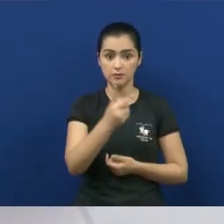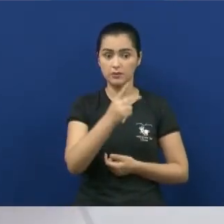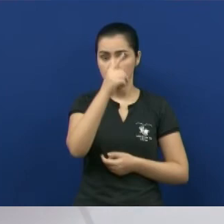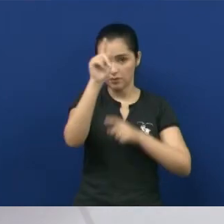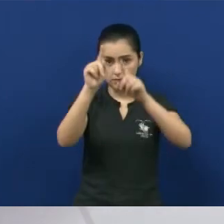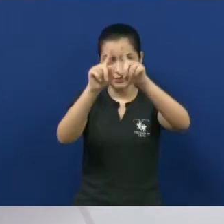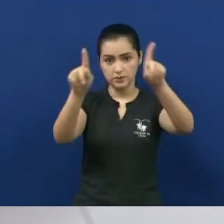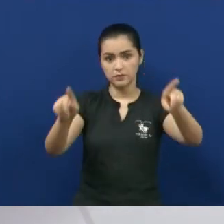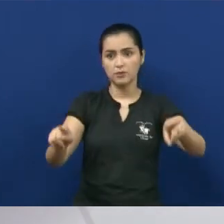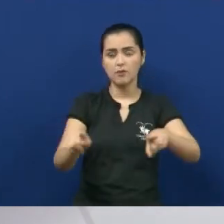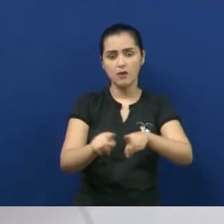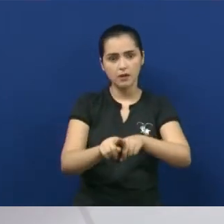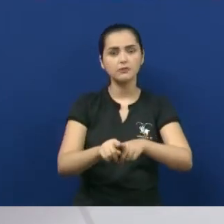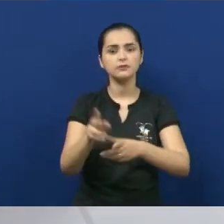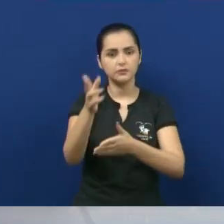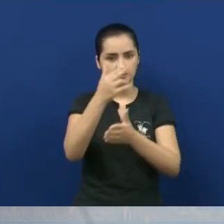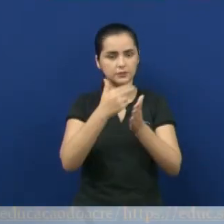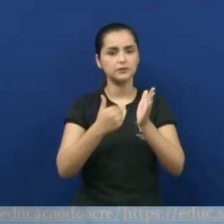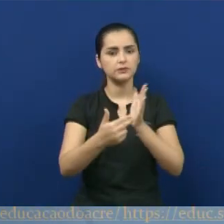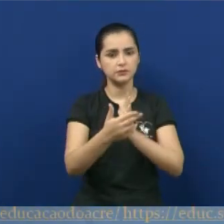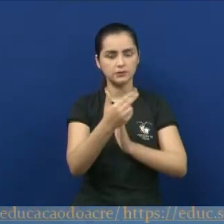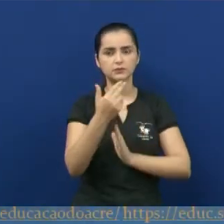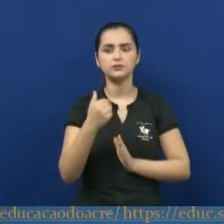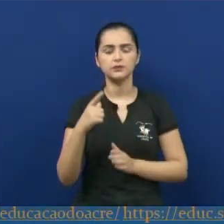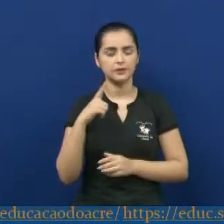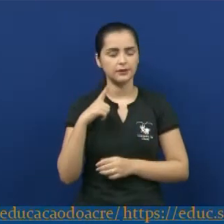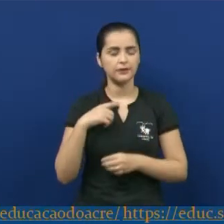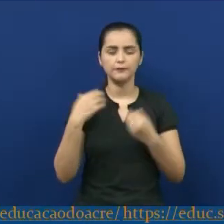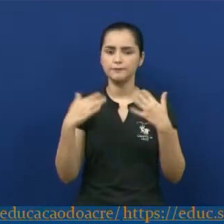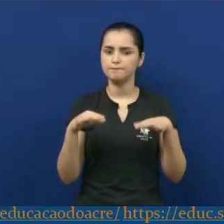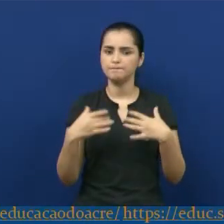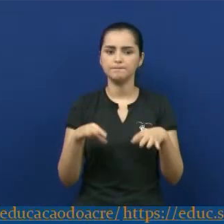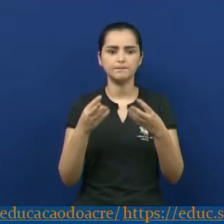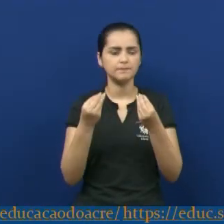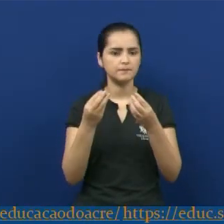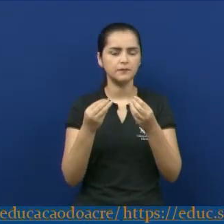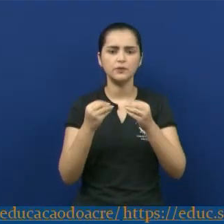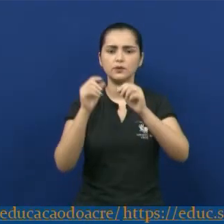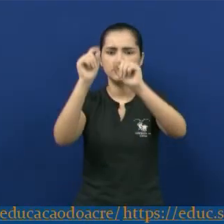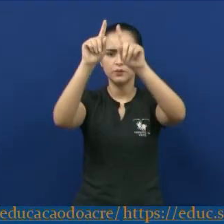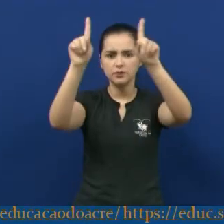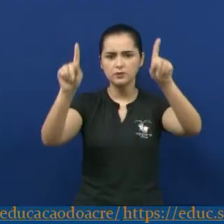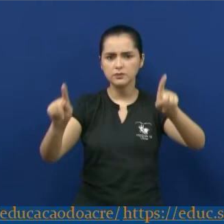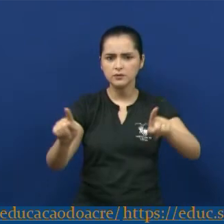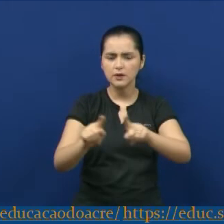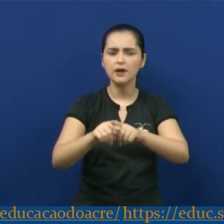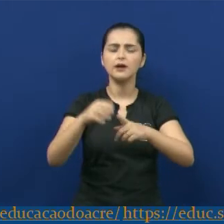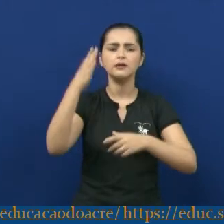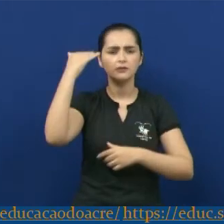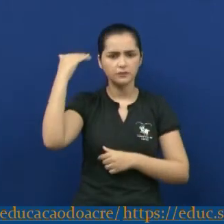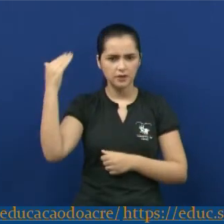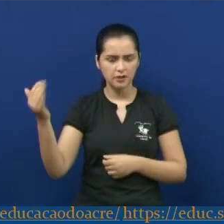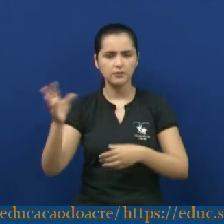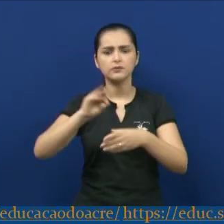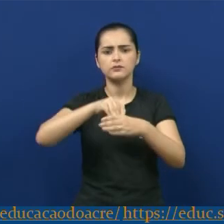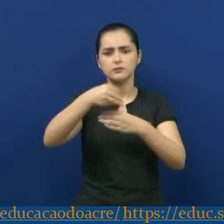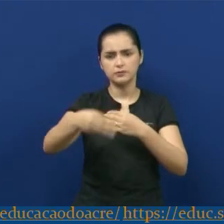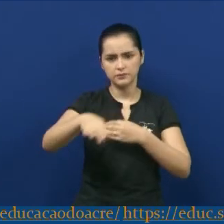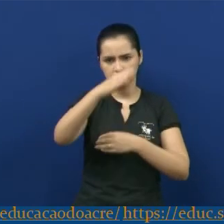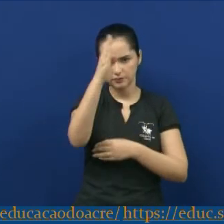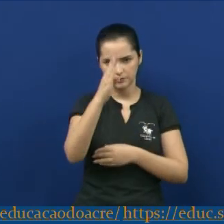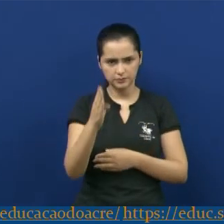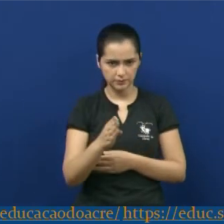quadros da obra dela, sendo que ela teve muitos outros quadros que ficaram famosos até fora do Brasil.